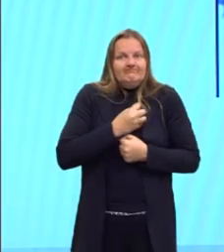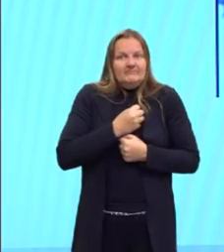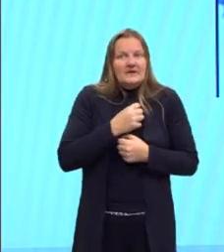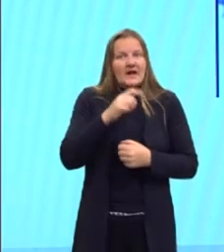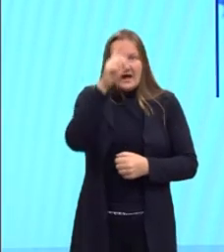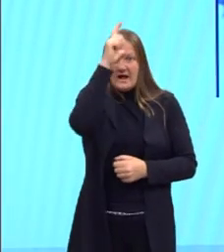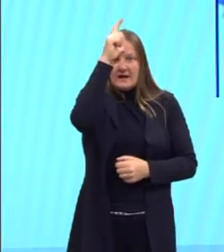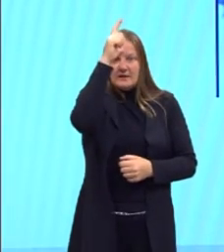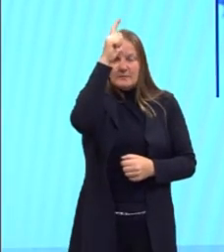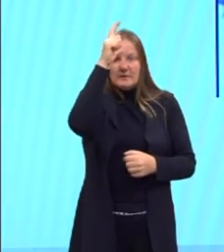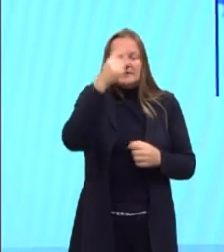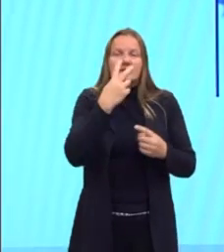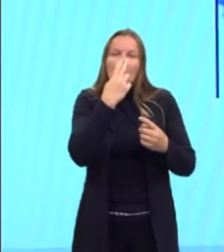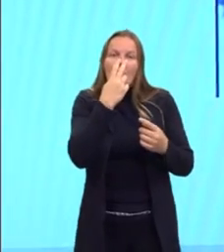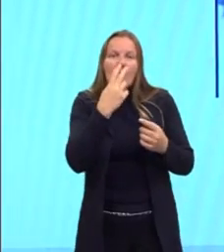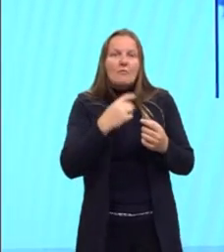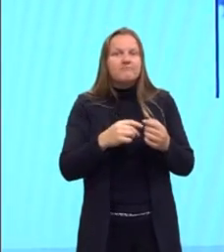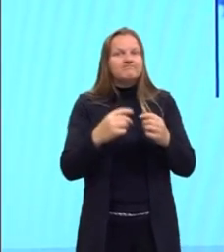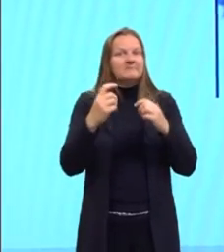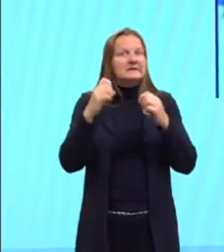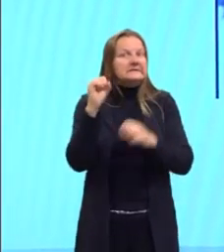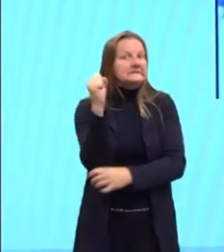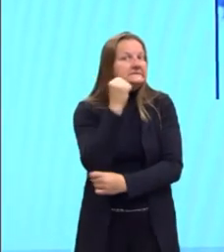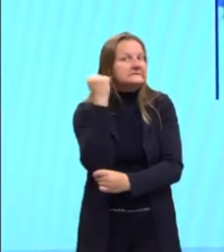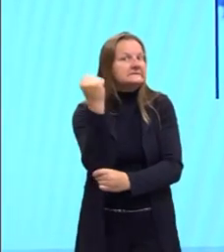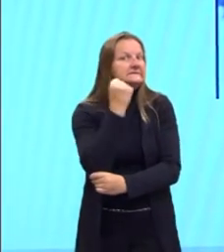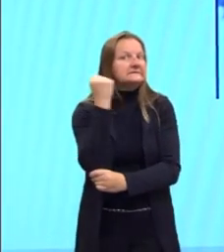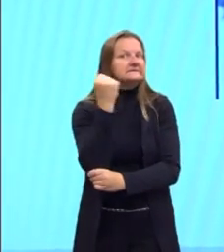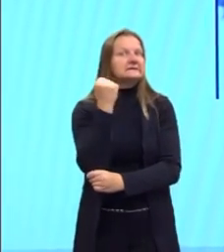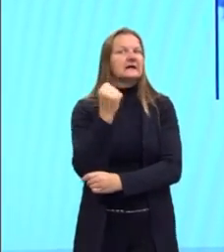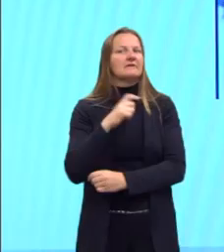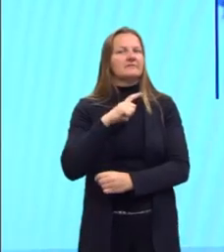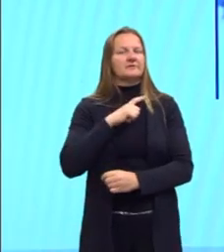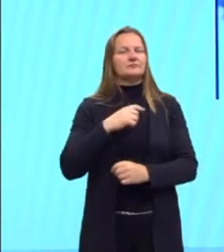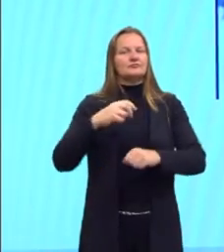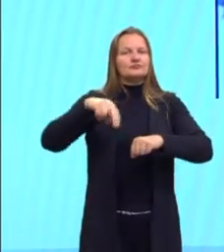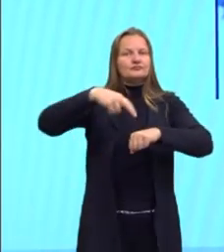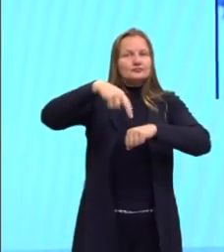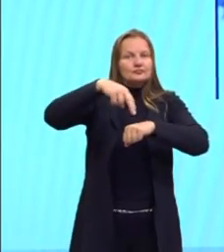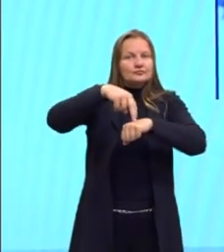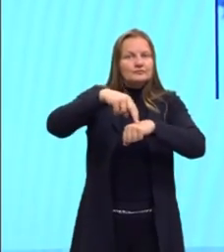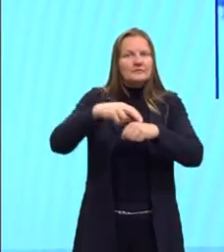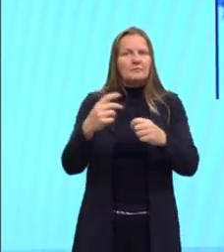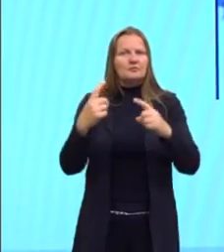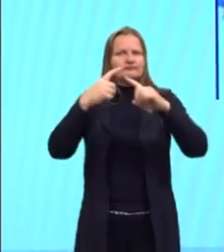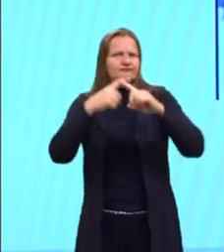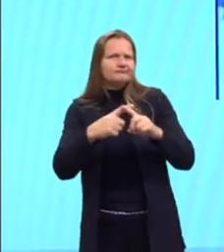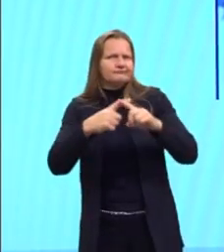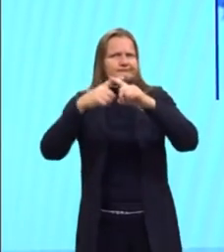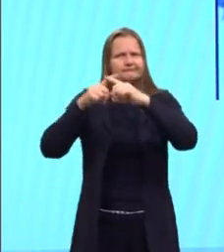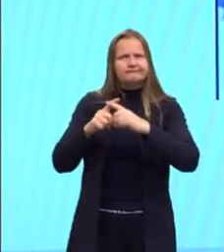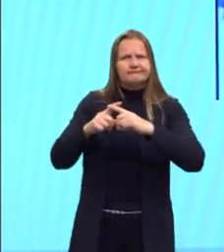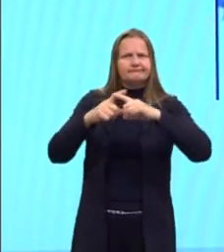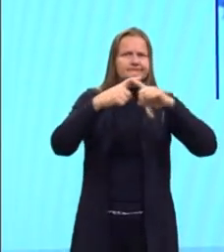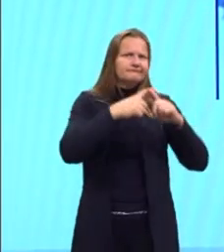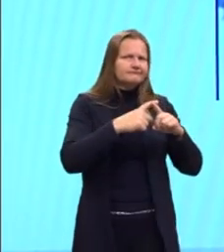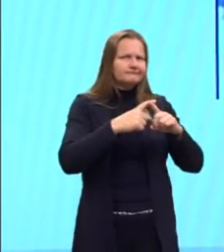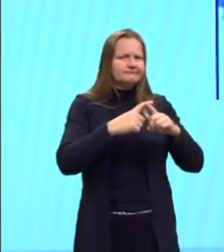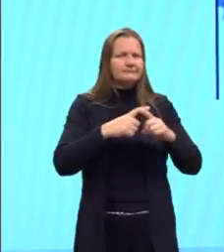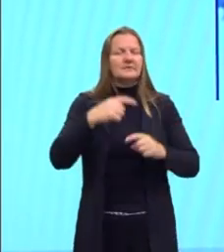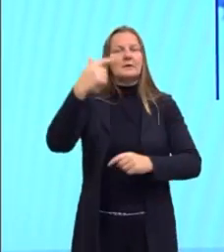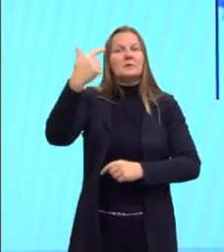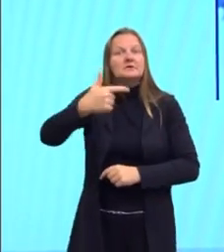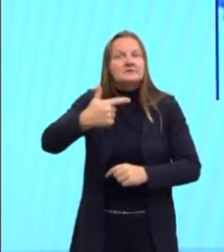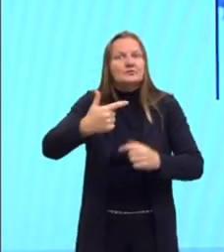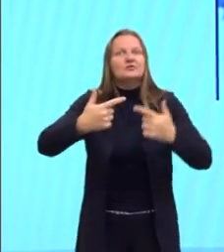trazer, né, questões aí nacionalistas muito fortes, revanchistas, e realmente trouxe, combinou com a Segunda